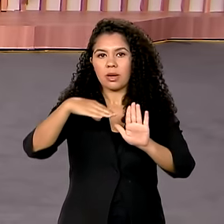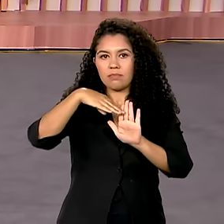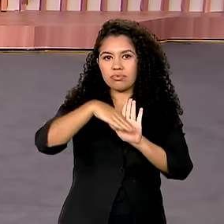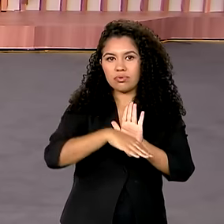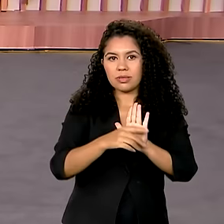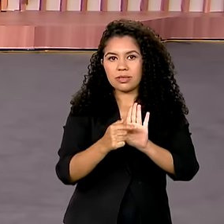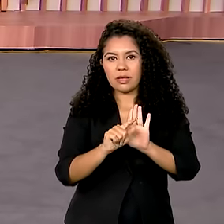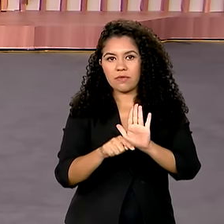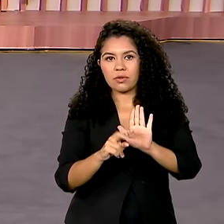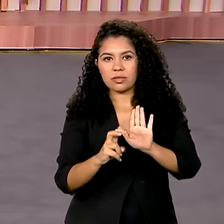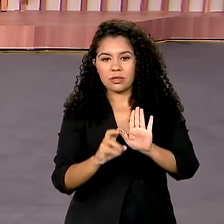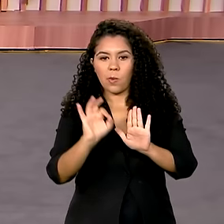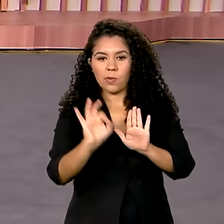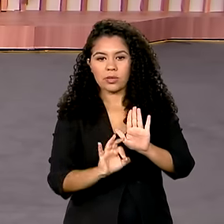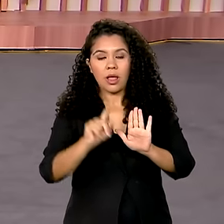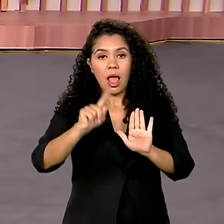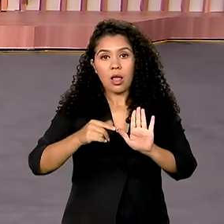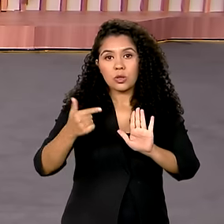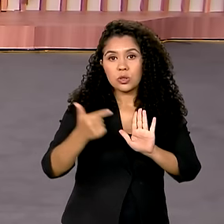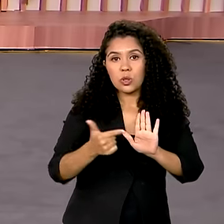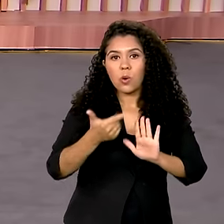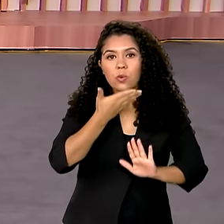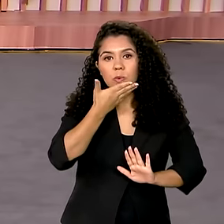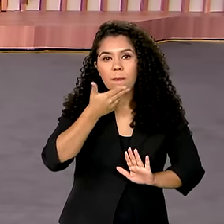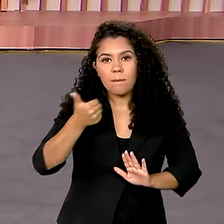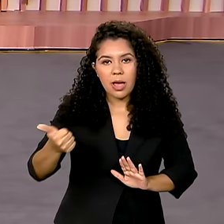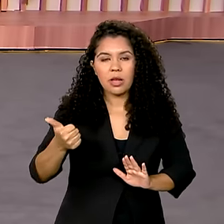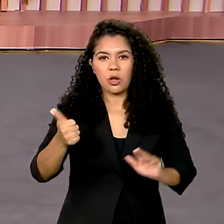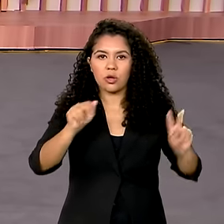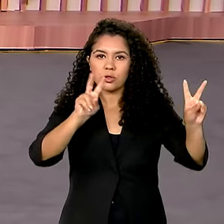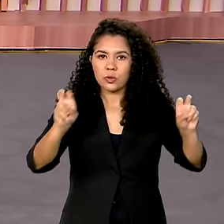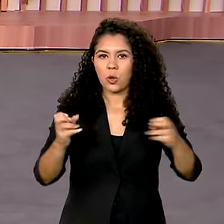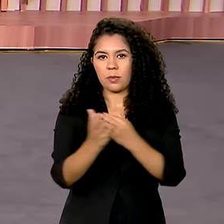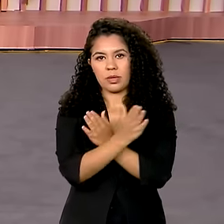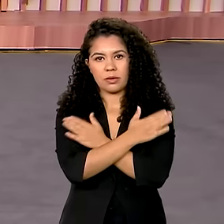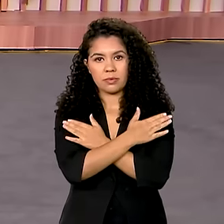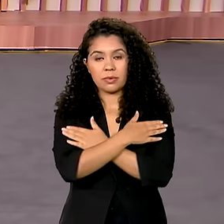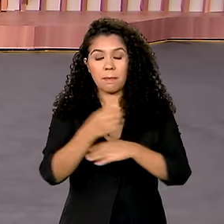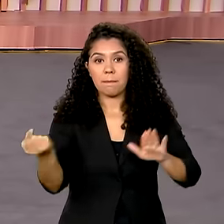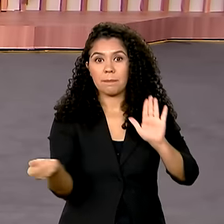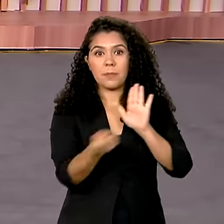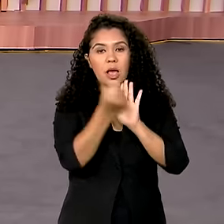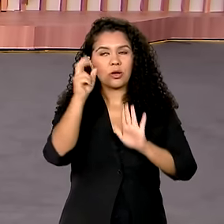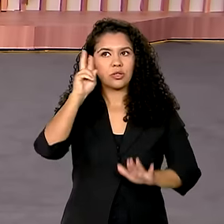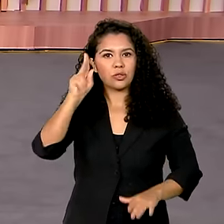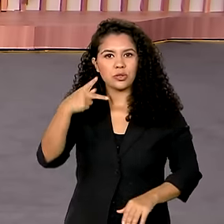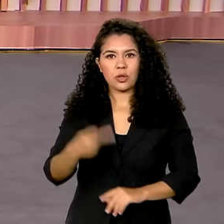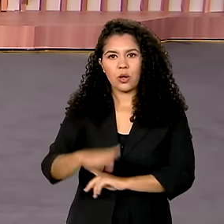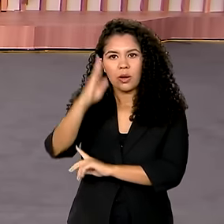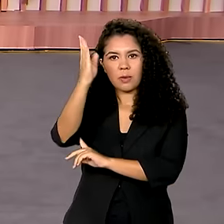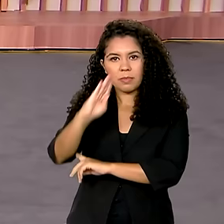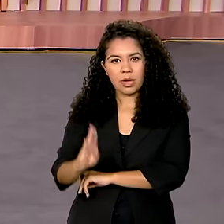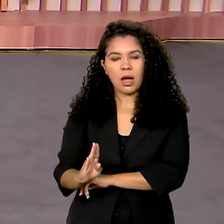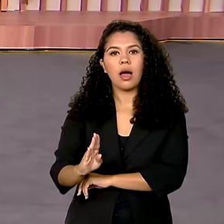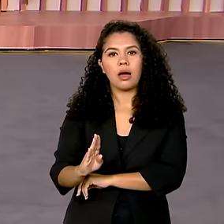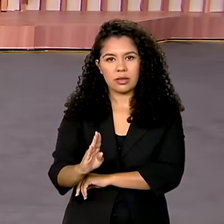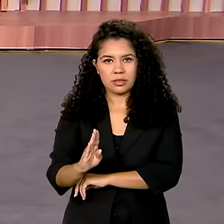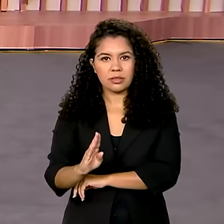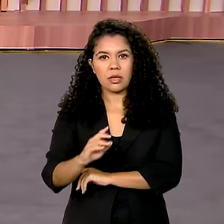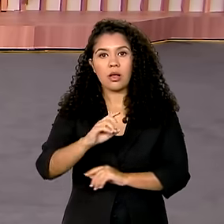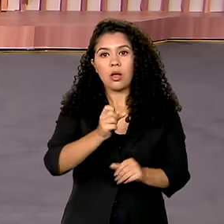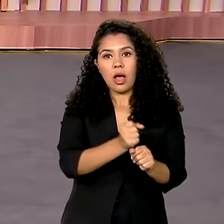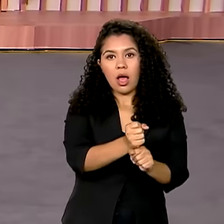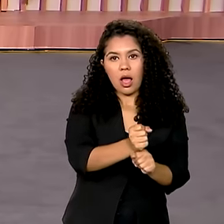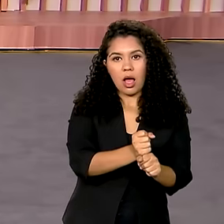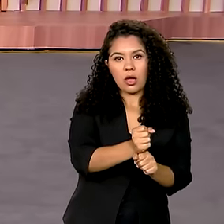segundo melhor, essa taxa de desocupação foi a segunda melhor da série histórica. Ela só perde para 2 mil. E 14,